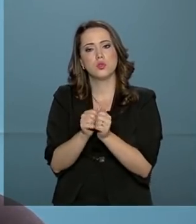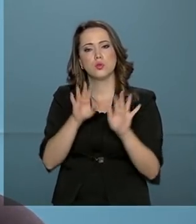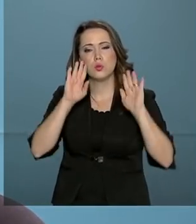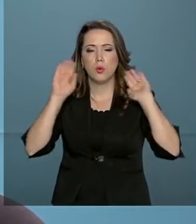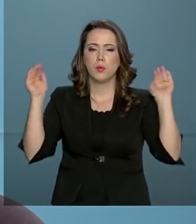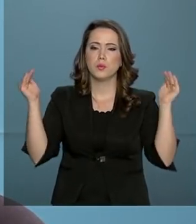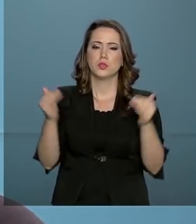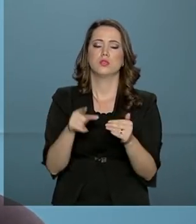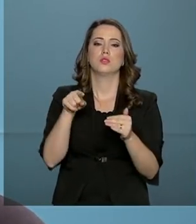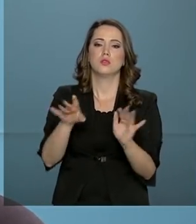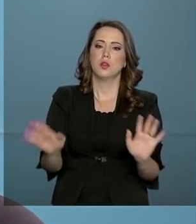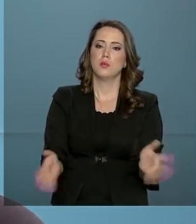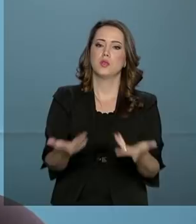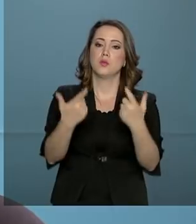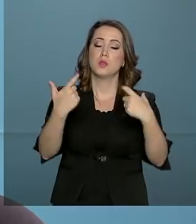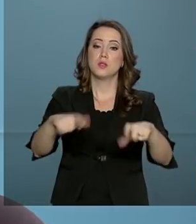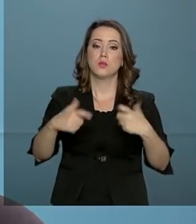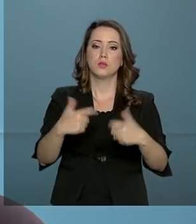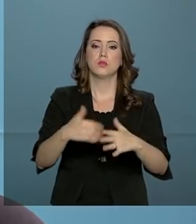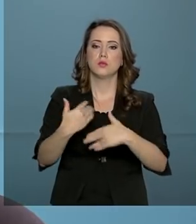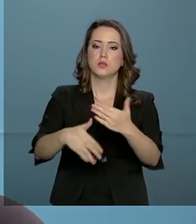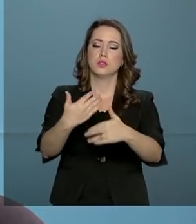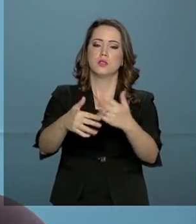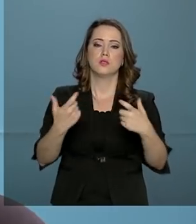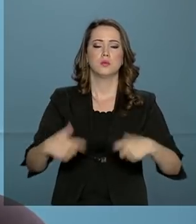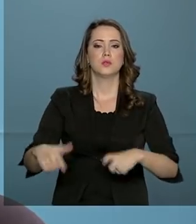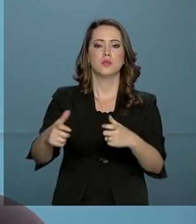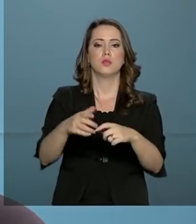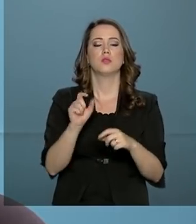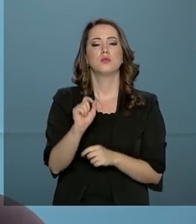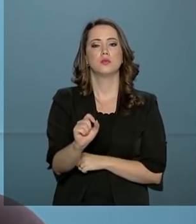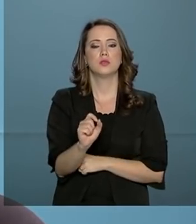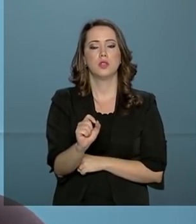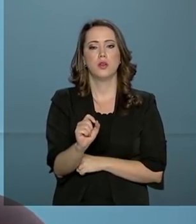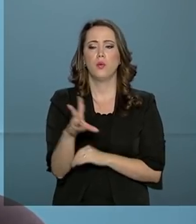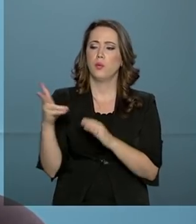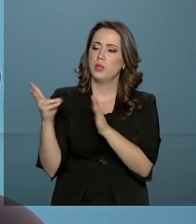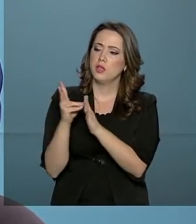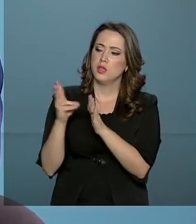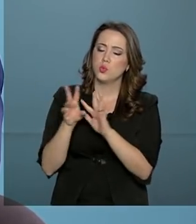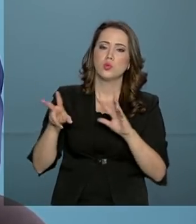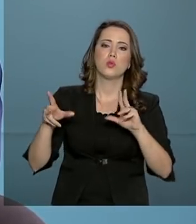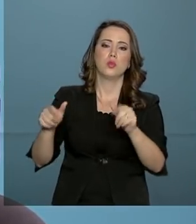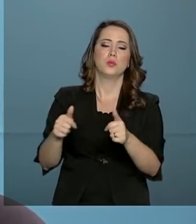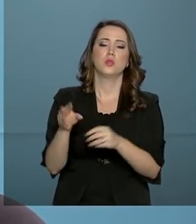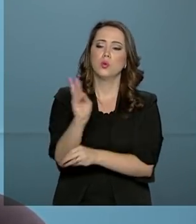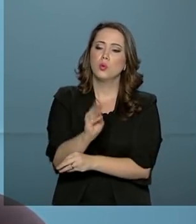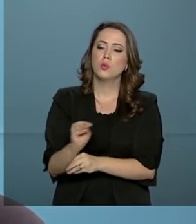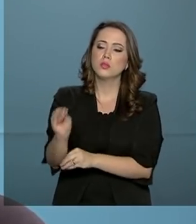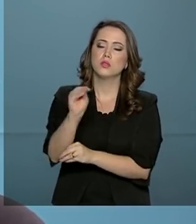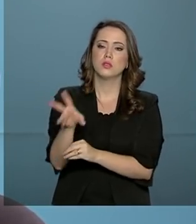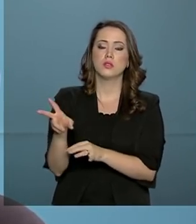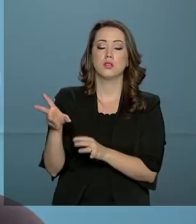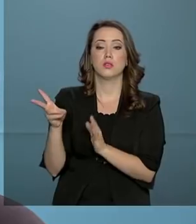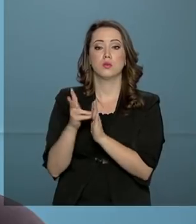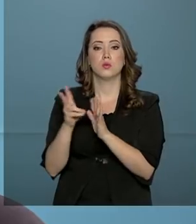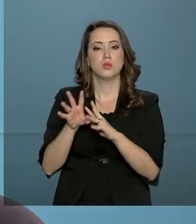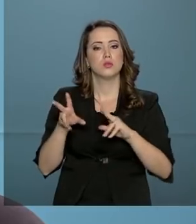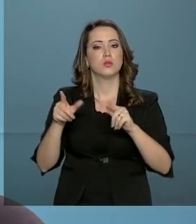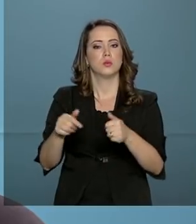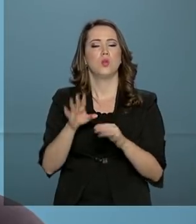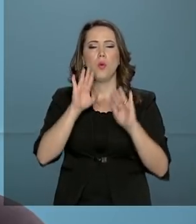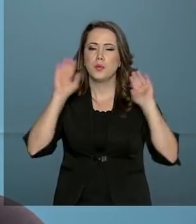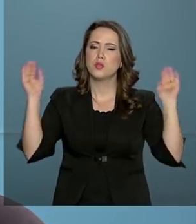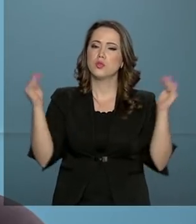promoção territorial, desenvolvimento territorial. O é isso? O índio como um todo. Cuidar do índio como um todo. Não